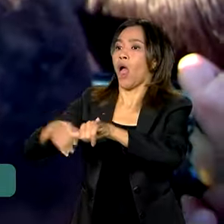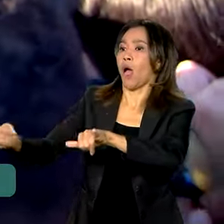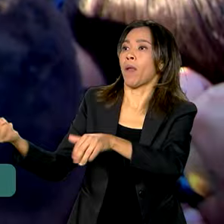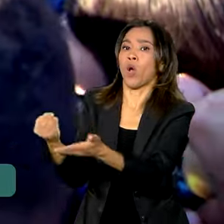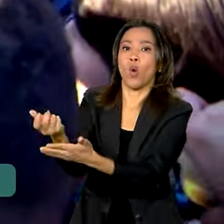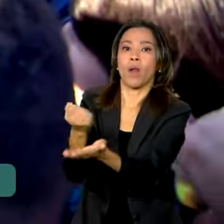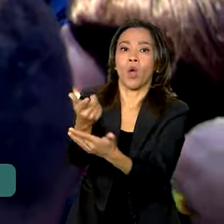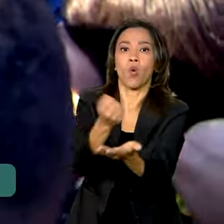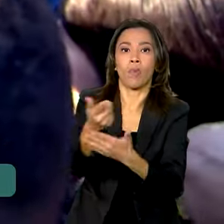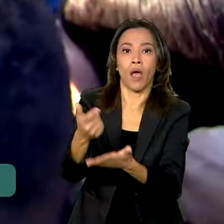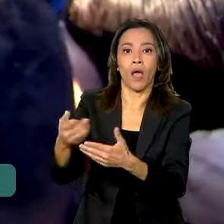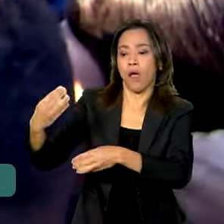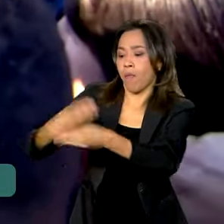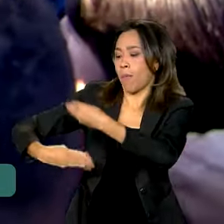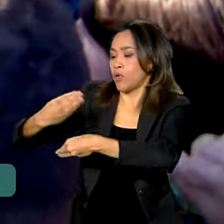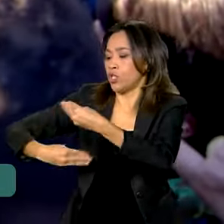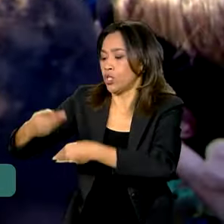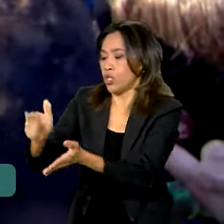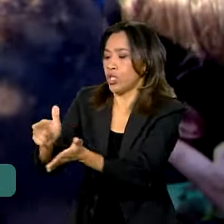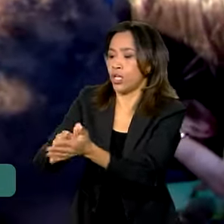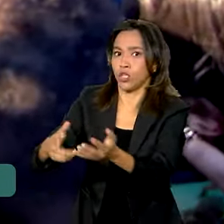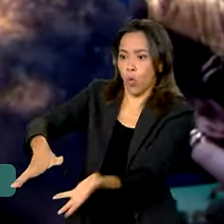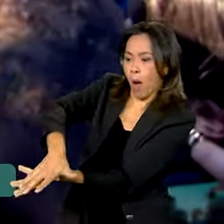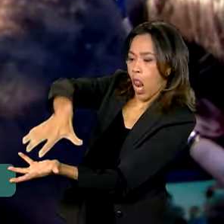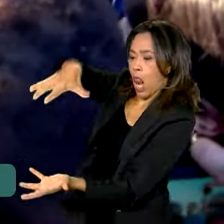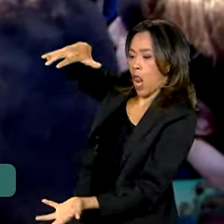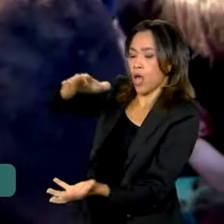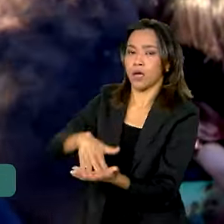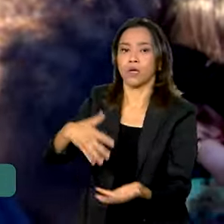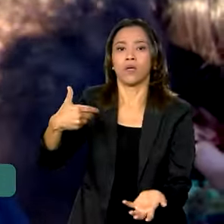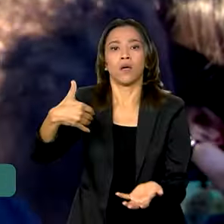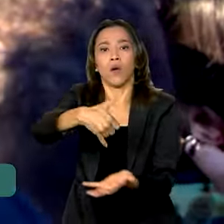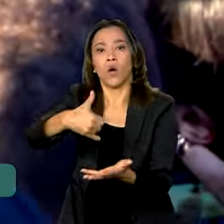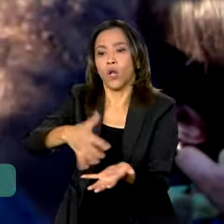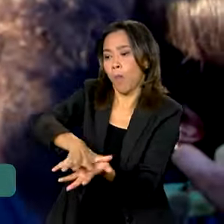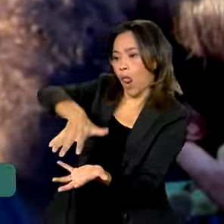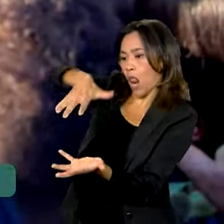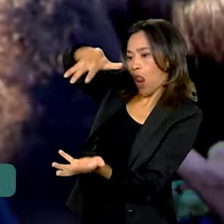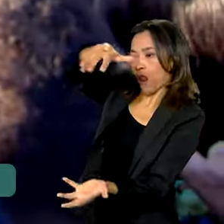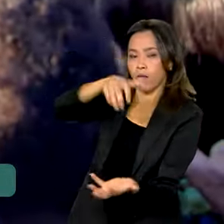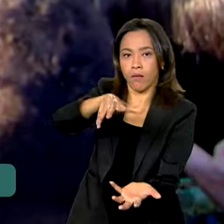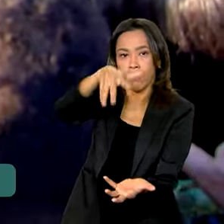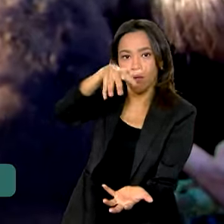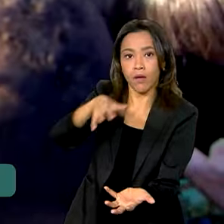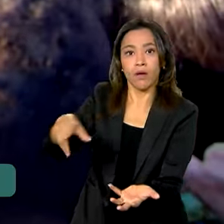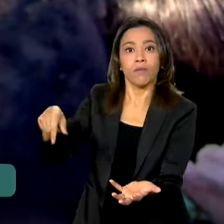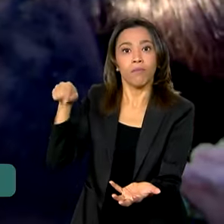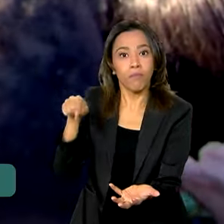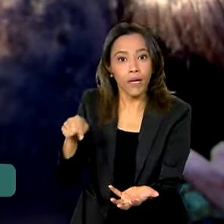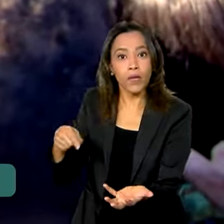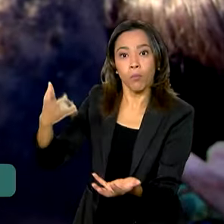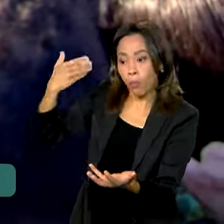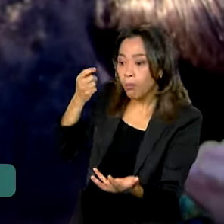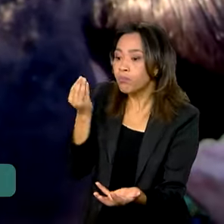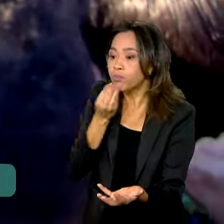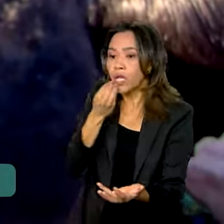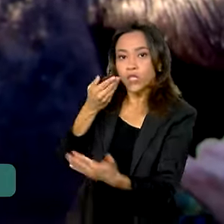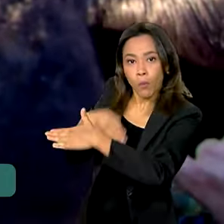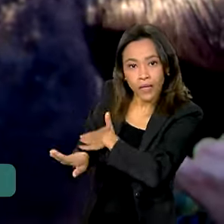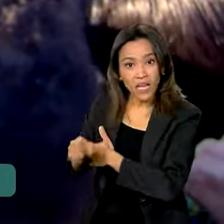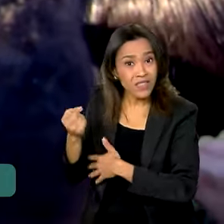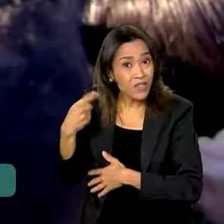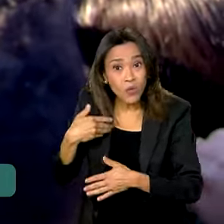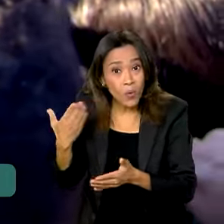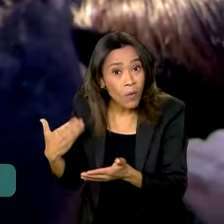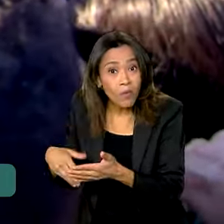excesso de papel higiênico, excesso de óleo de soja, excesso de tudo que não fosse perecível, porque se eu não comprasse o